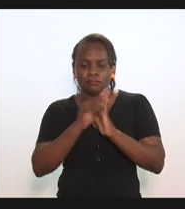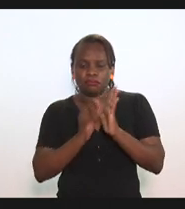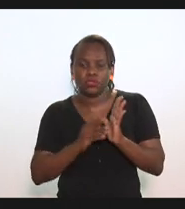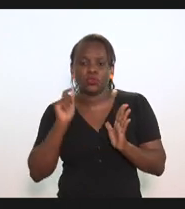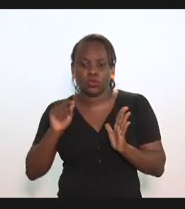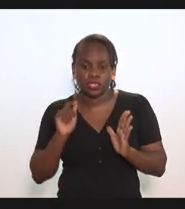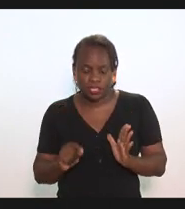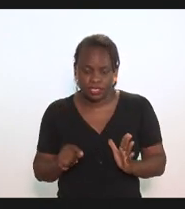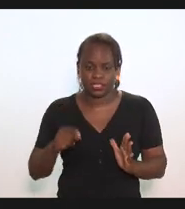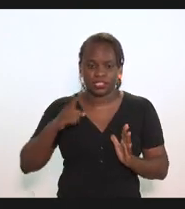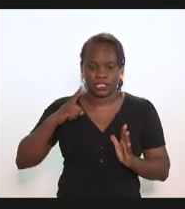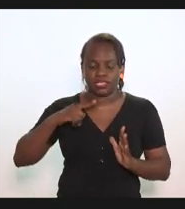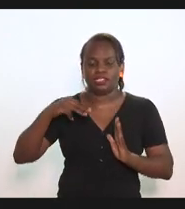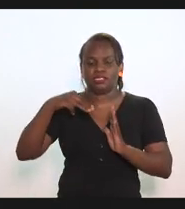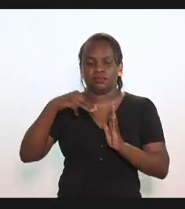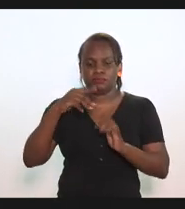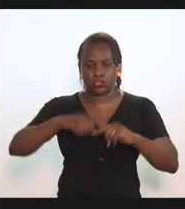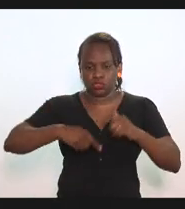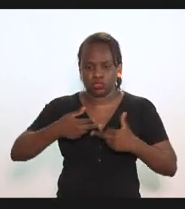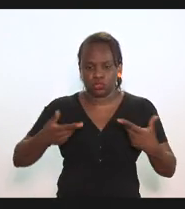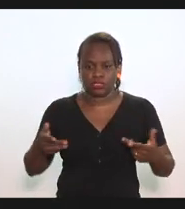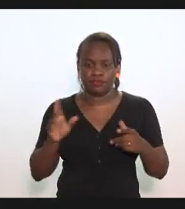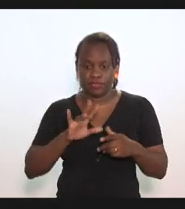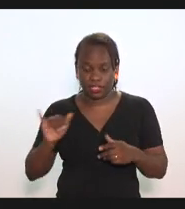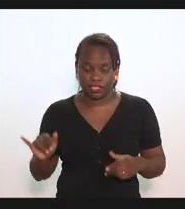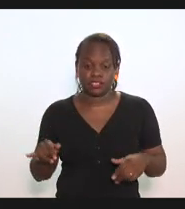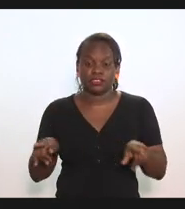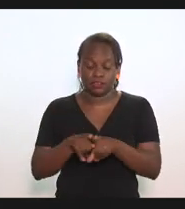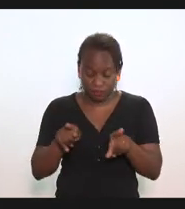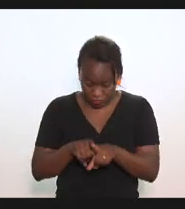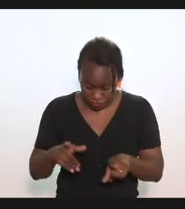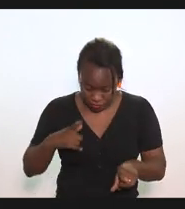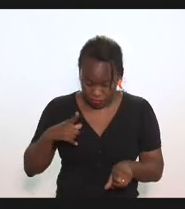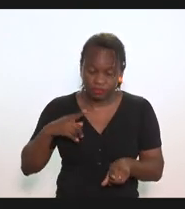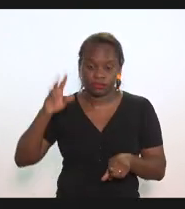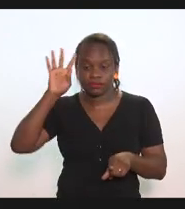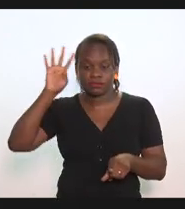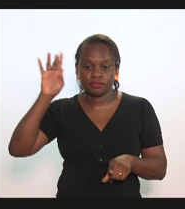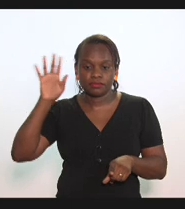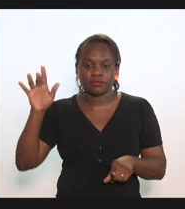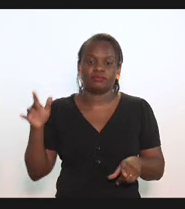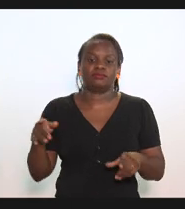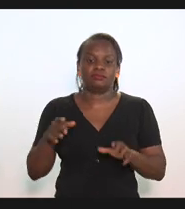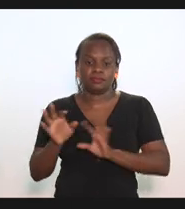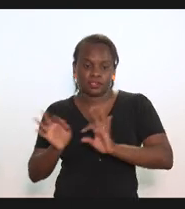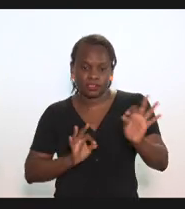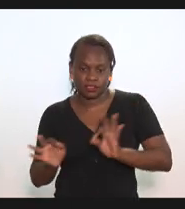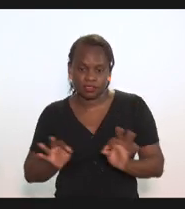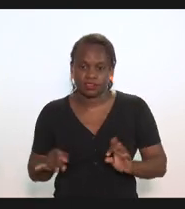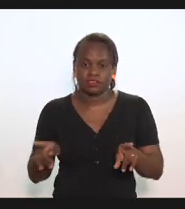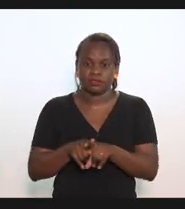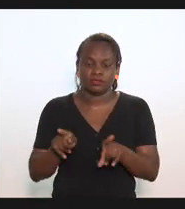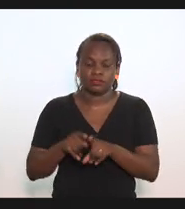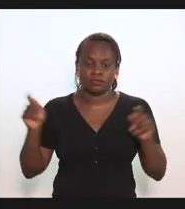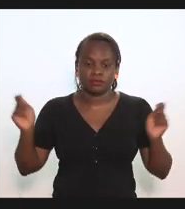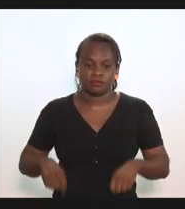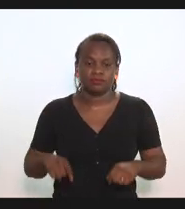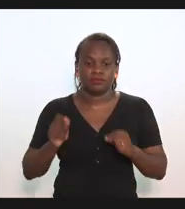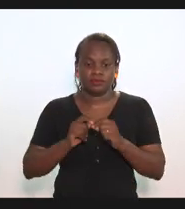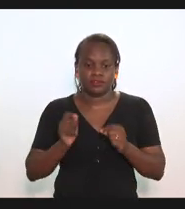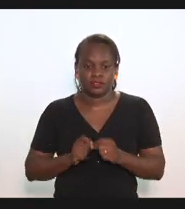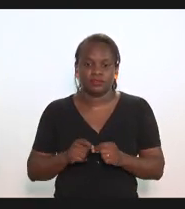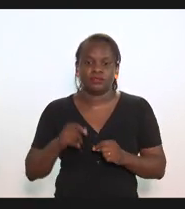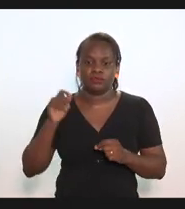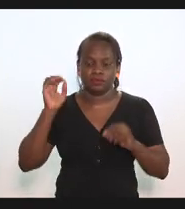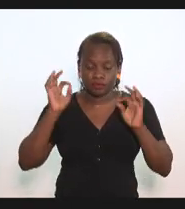nessa matriz de sumo-produto a gente passar a ter racionalidade ter planejamento e poder fazer com